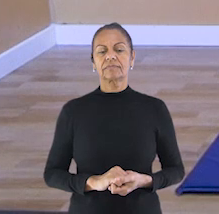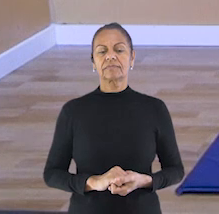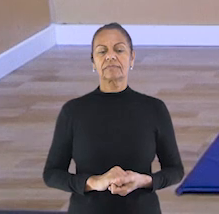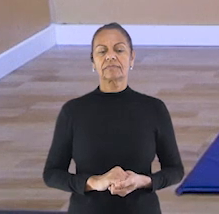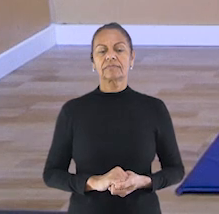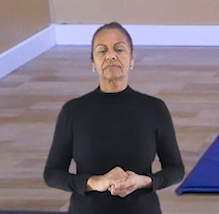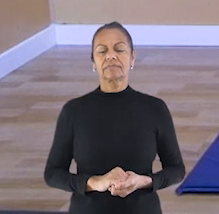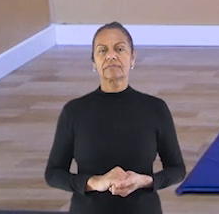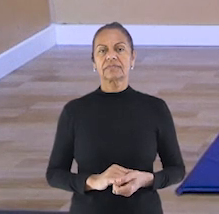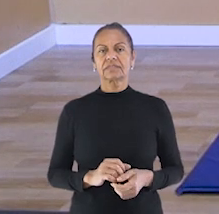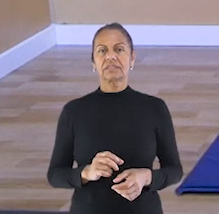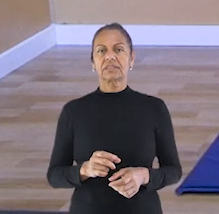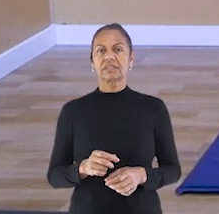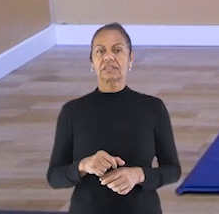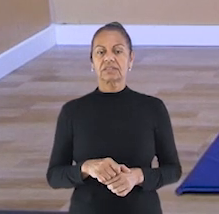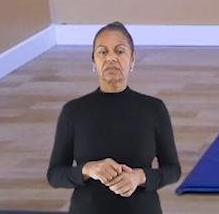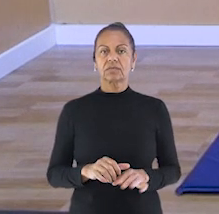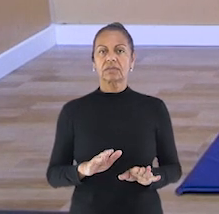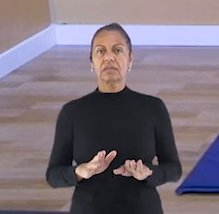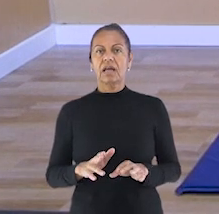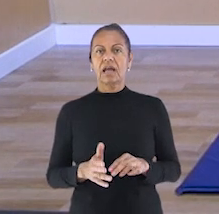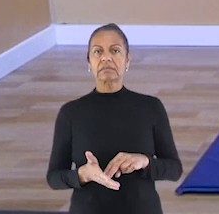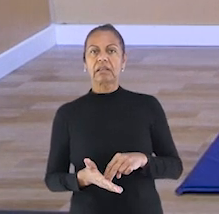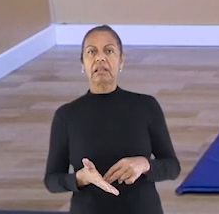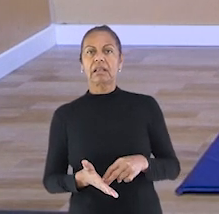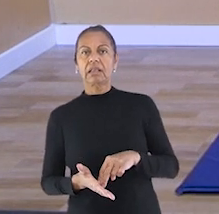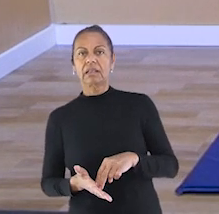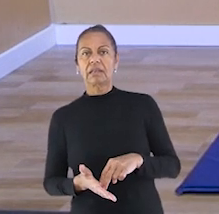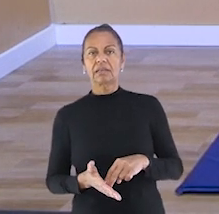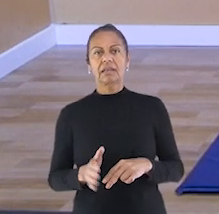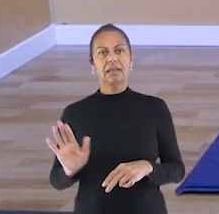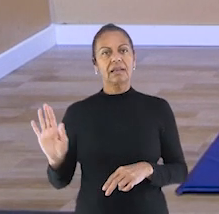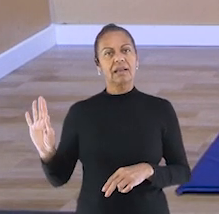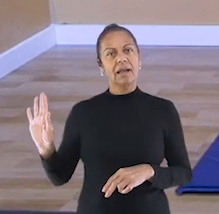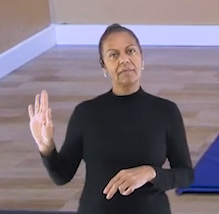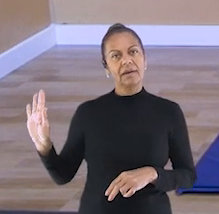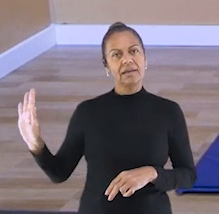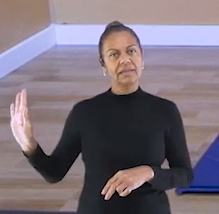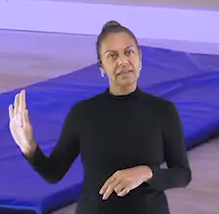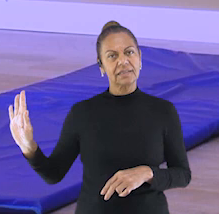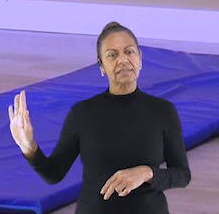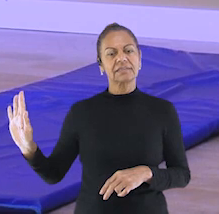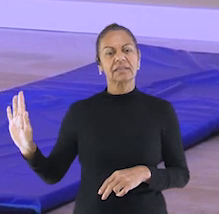desequilíbrio. Mas, ó. Qualquer coisa, encosta em algum objeto.